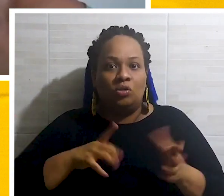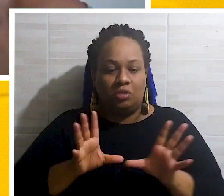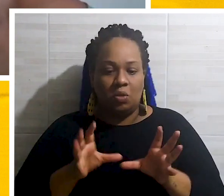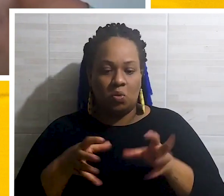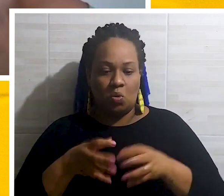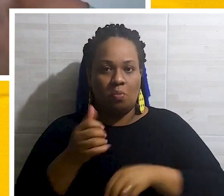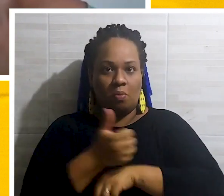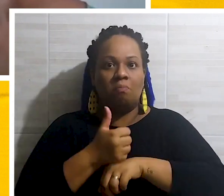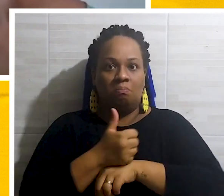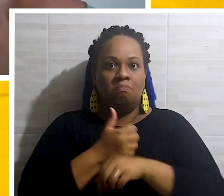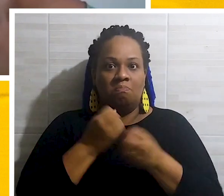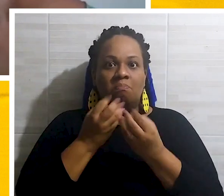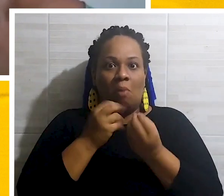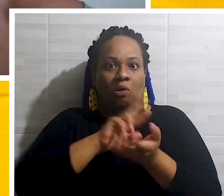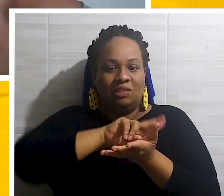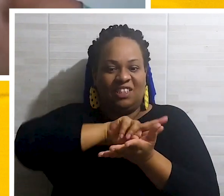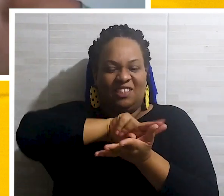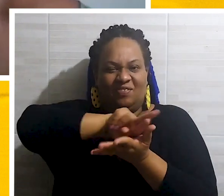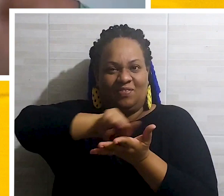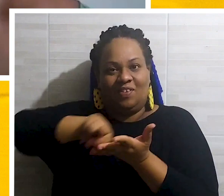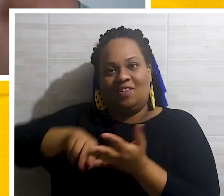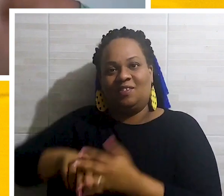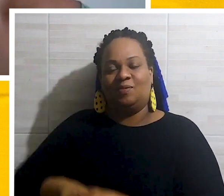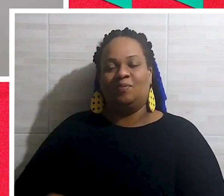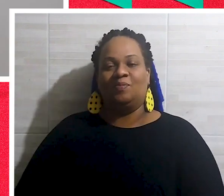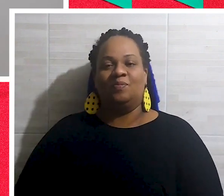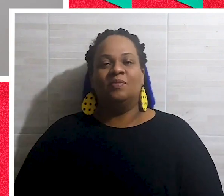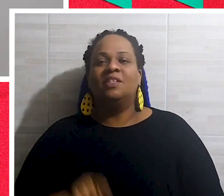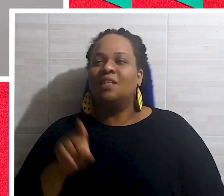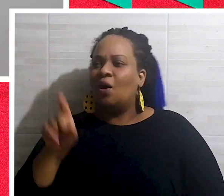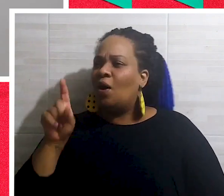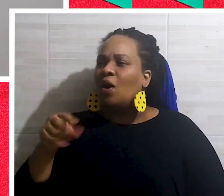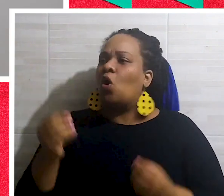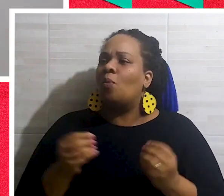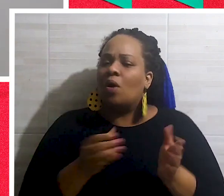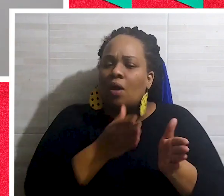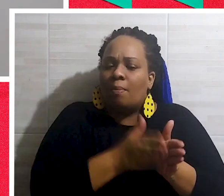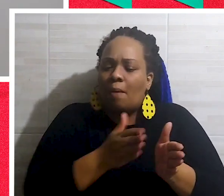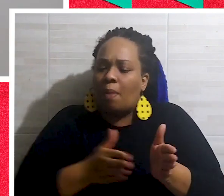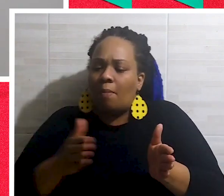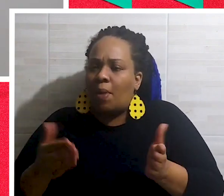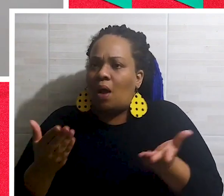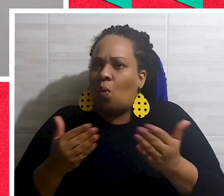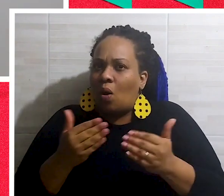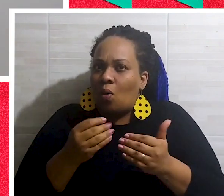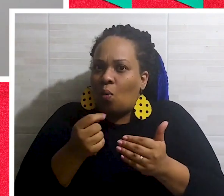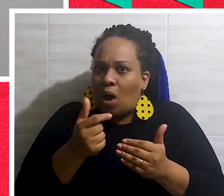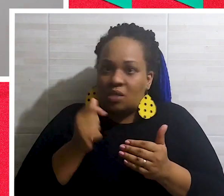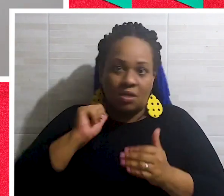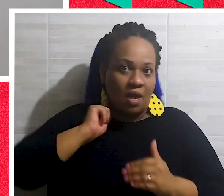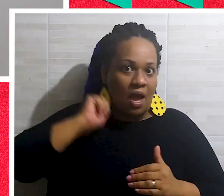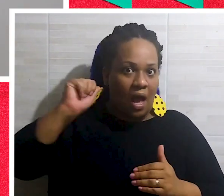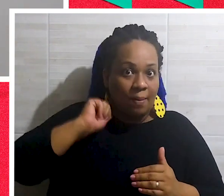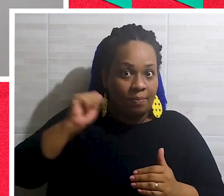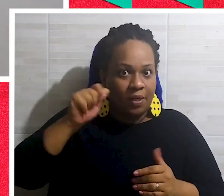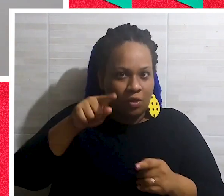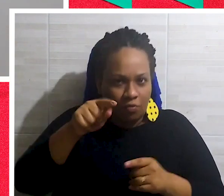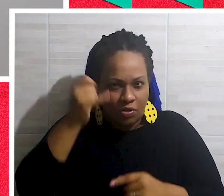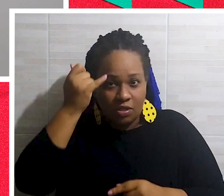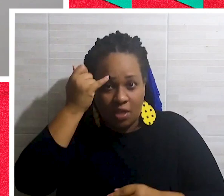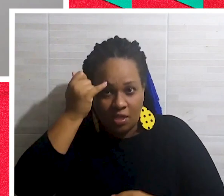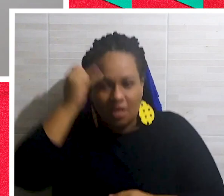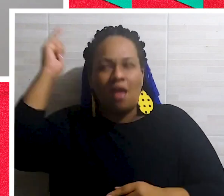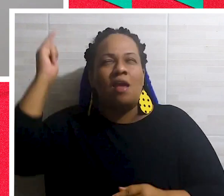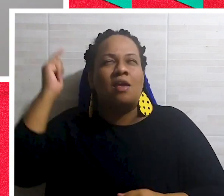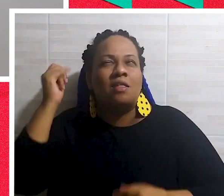hoje uma equipe bem interdisciplinar. Então, você poderia dizer que está em que fase do projeto? Já que em abril vocês